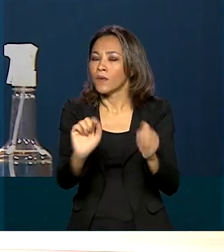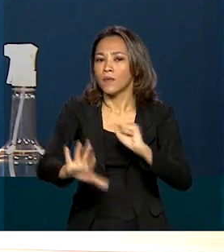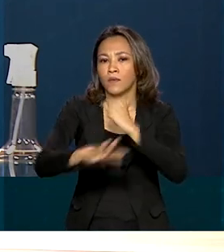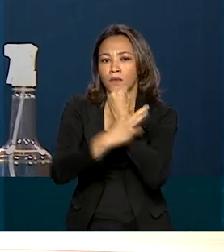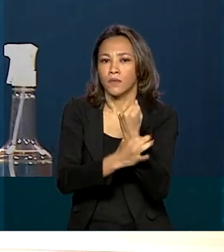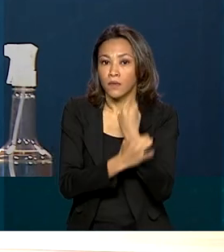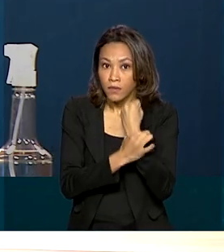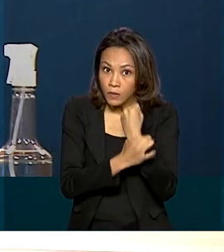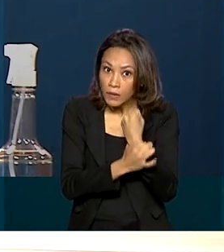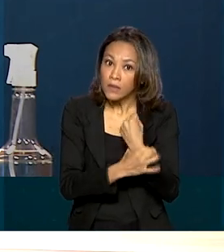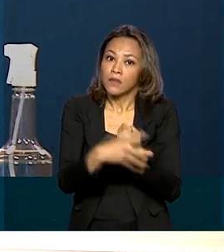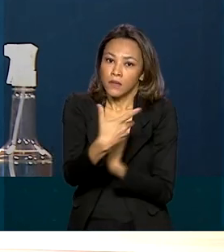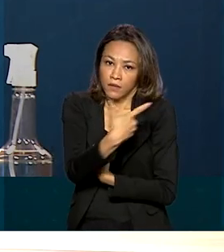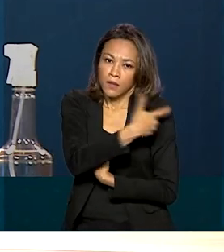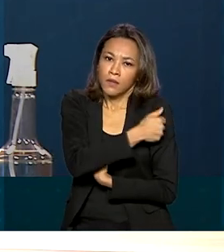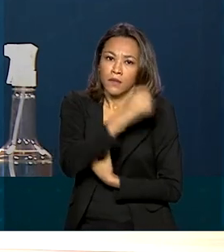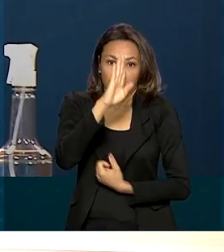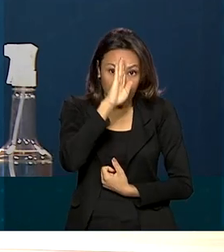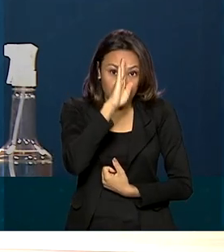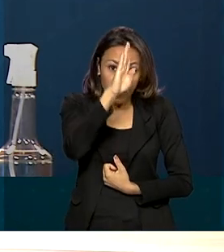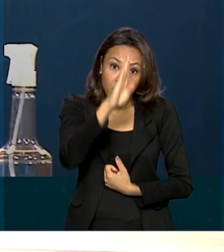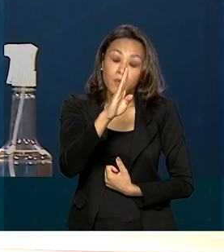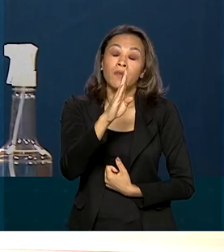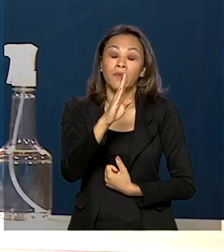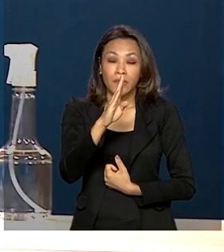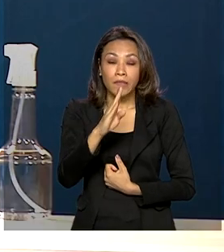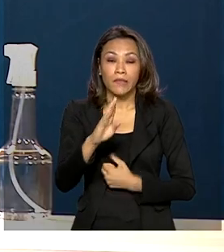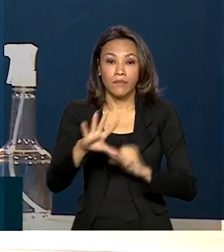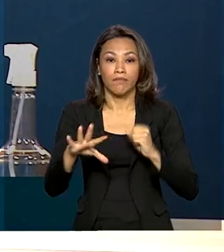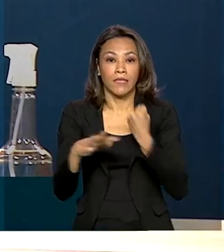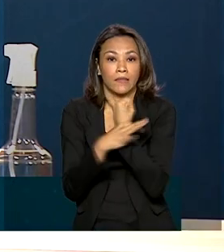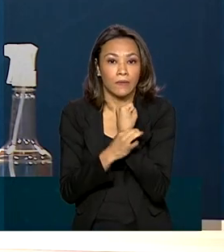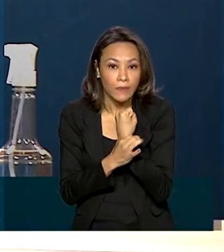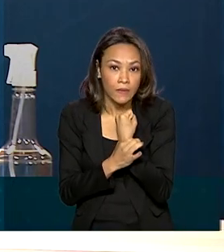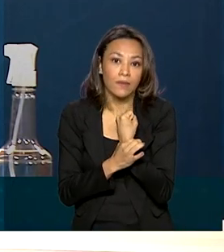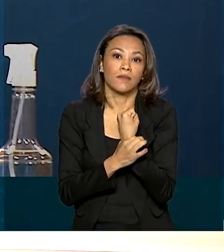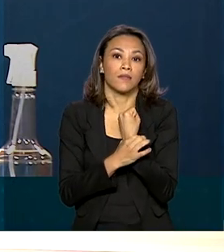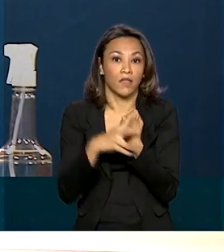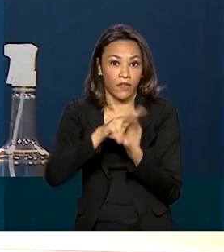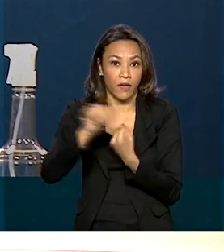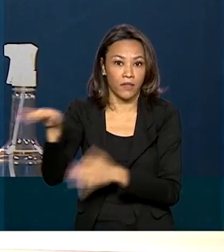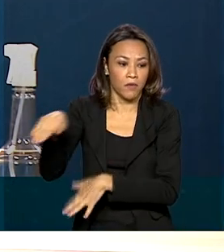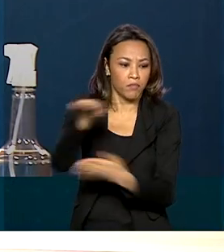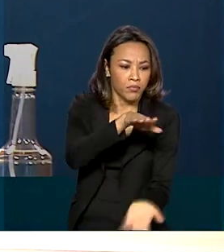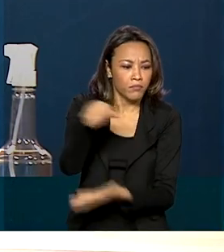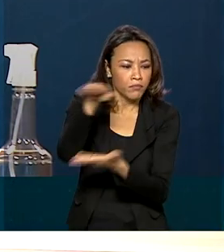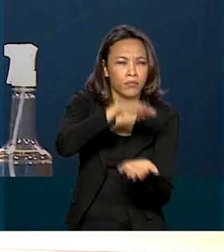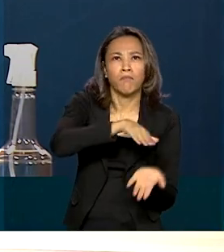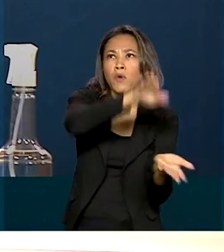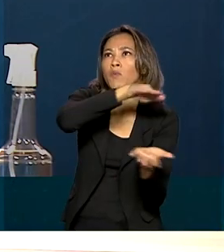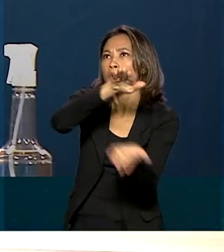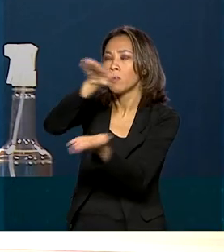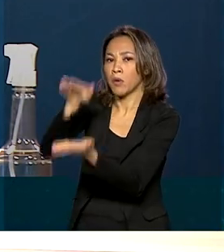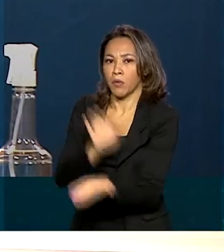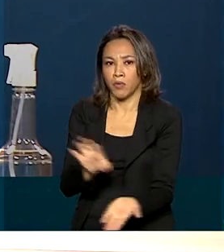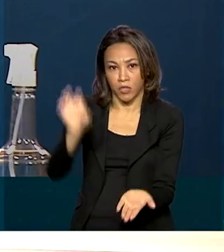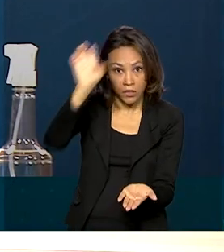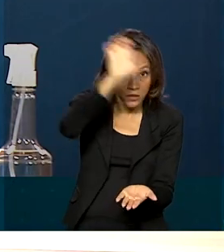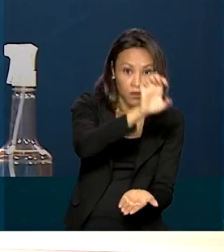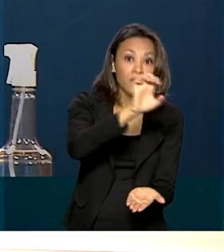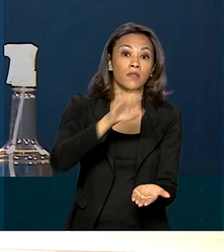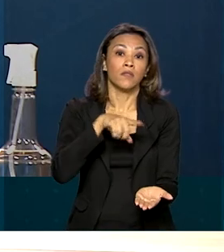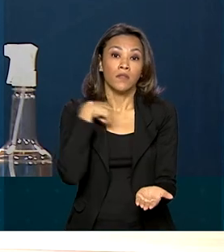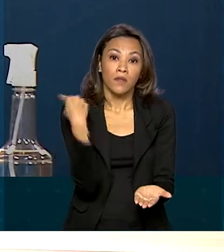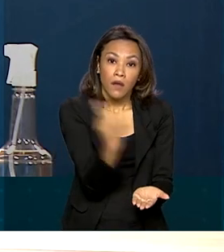das vacinas, principalmente a segurança das vacinas que vão ser disponibilizadas, e a gente, de forma alguma,